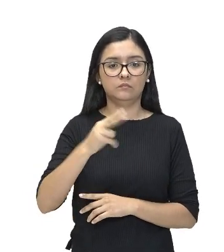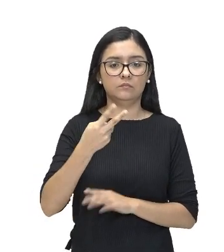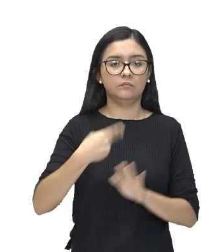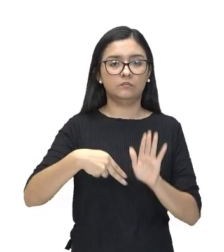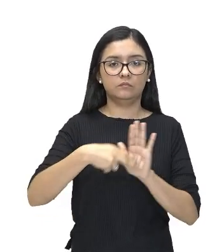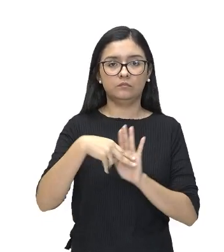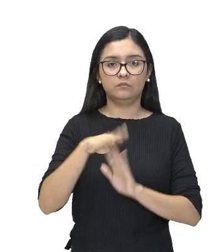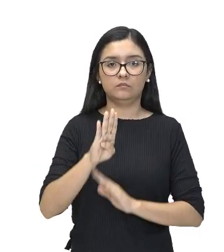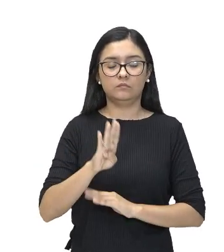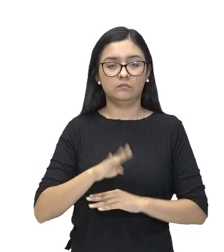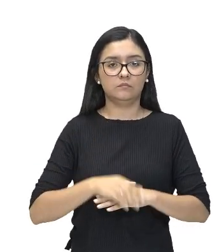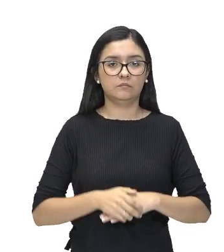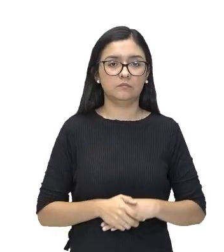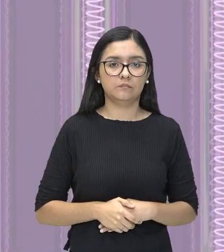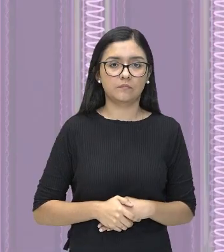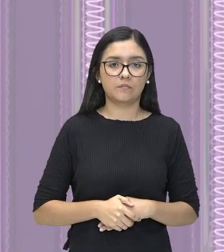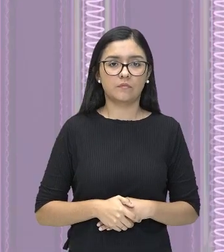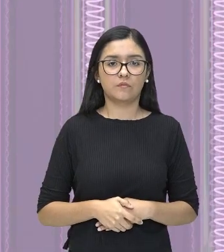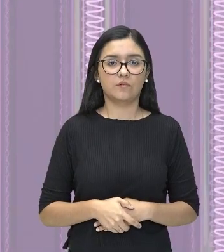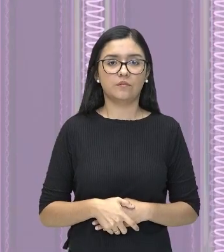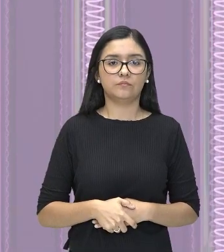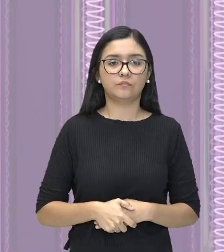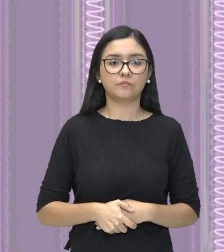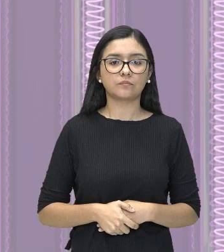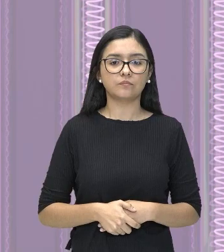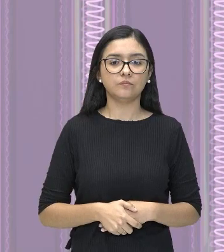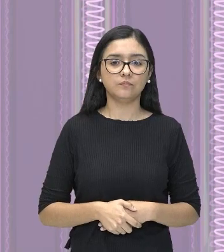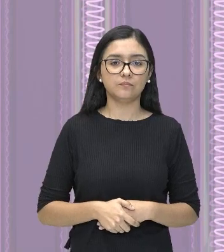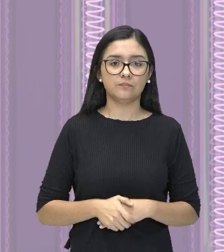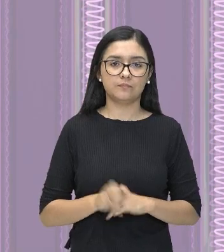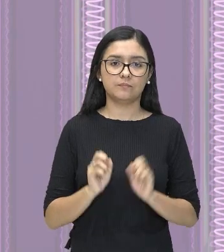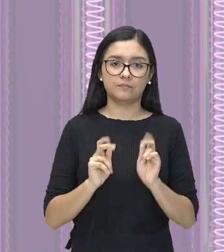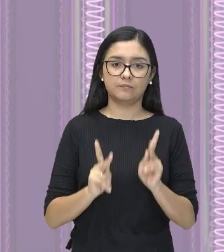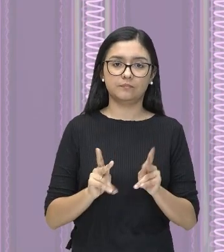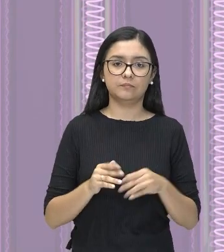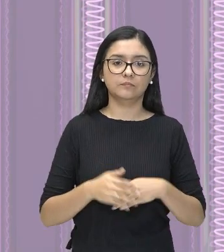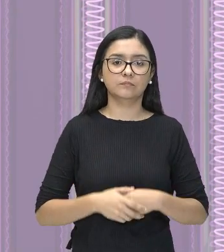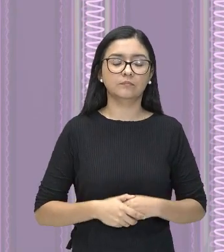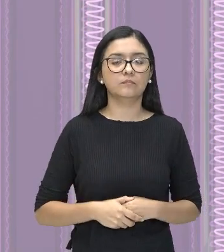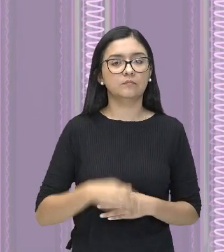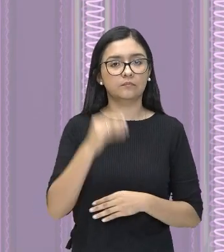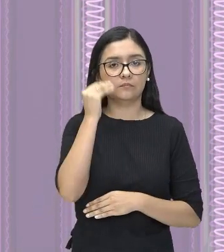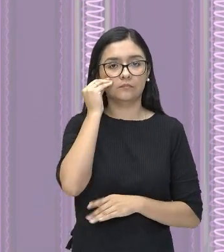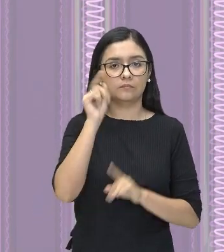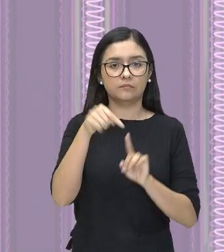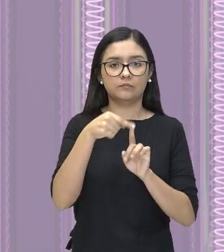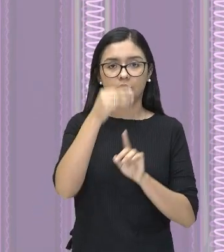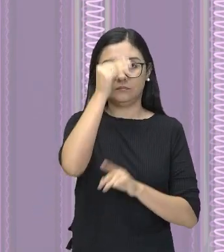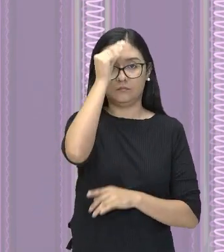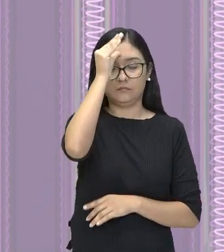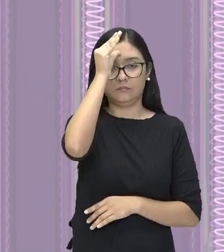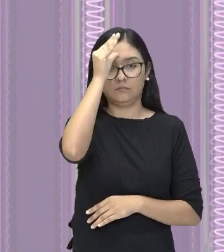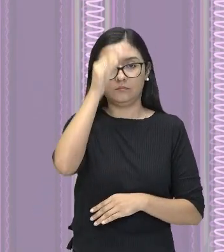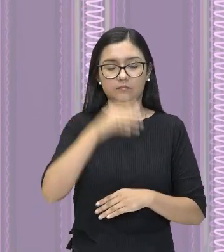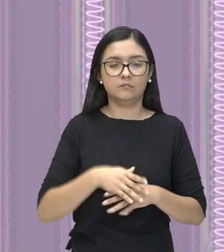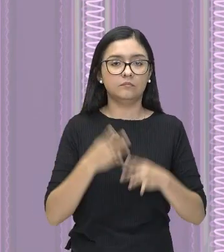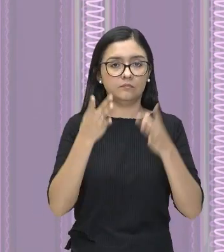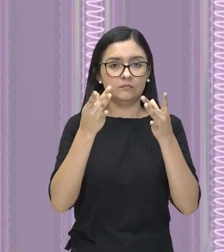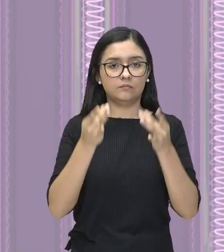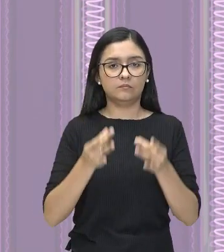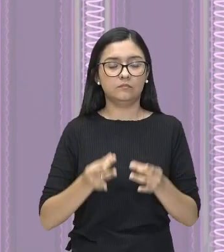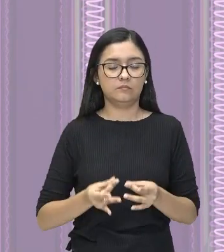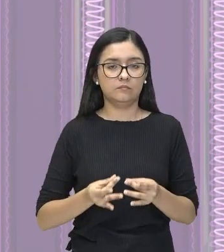igual a B. Muito bem. Vimos aí o objeto de conhecimento e o detalhamento